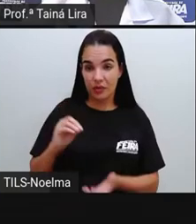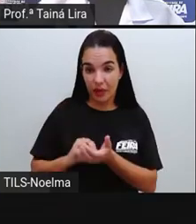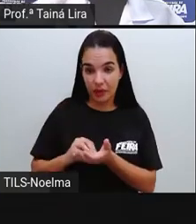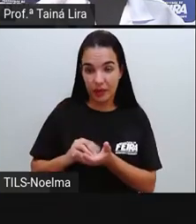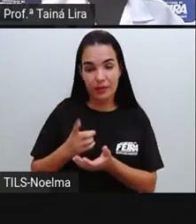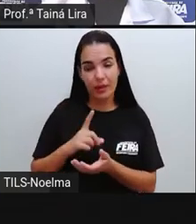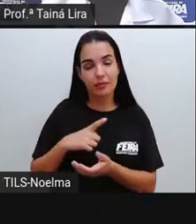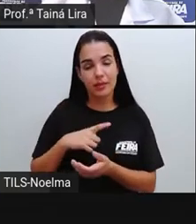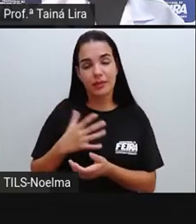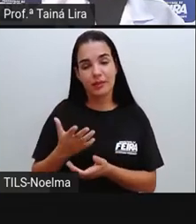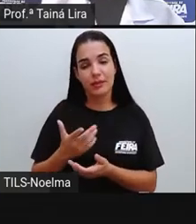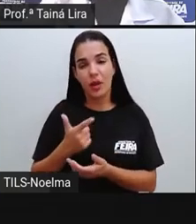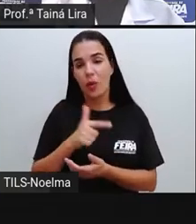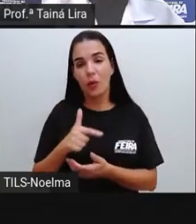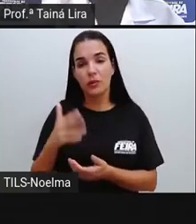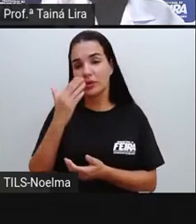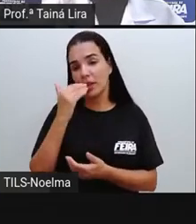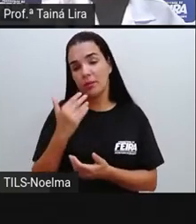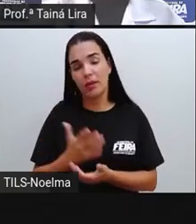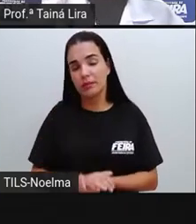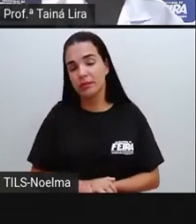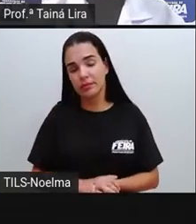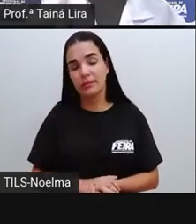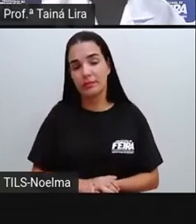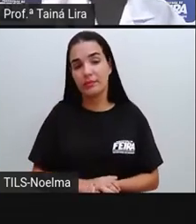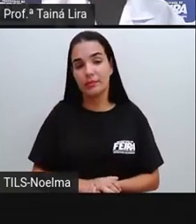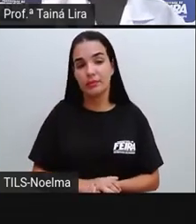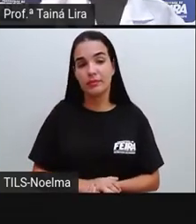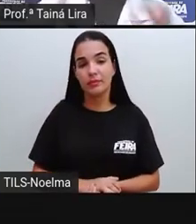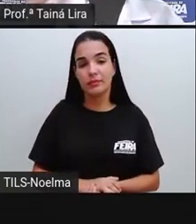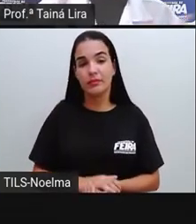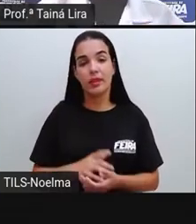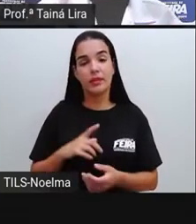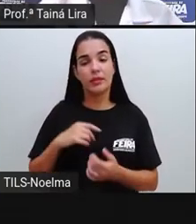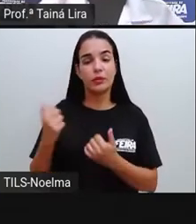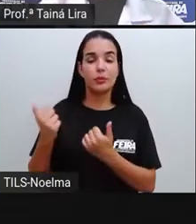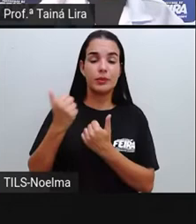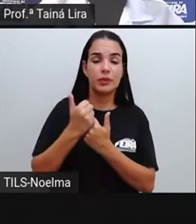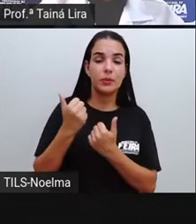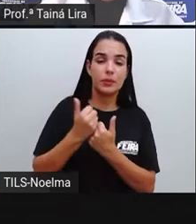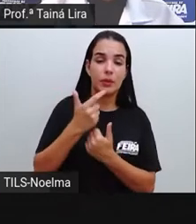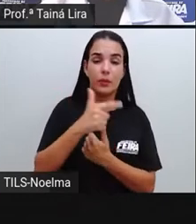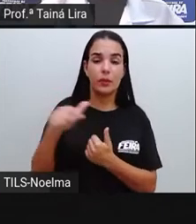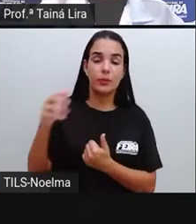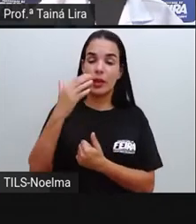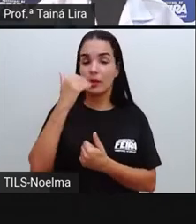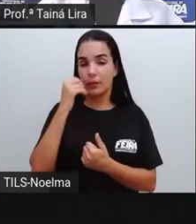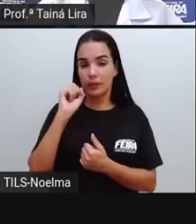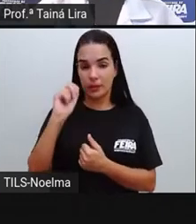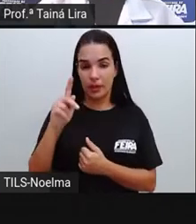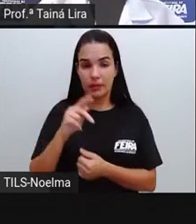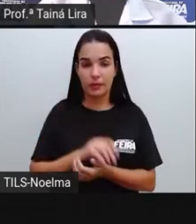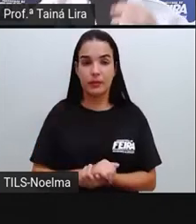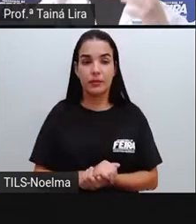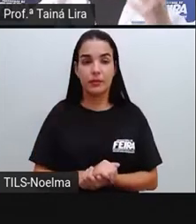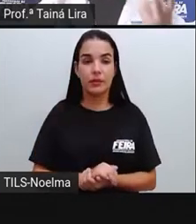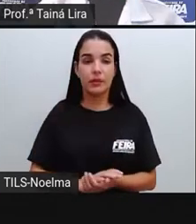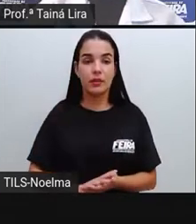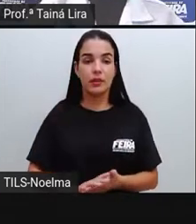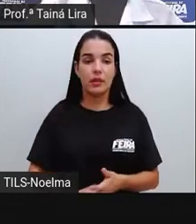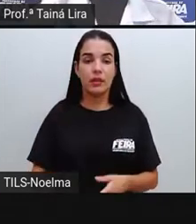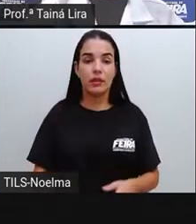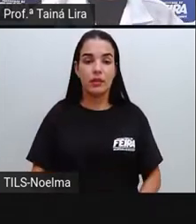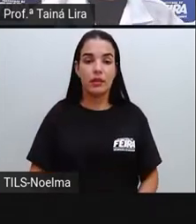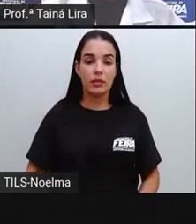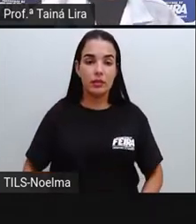exemplo, o brócolis também possui cálcio, então substitui, entendeu? E aqui também a gente